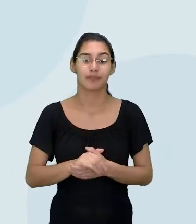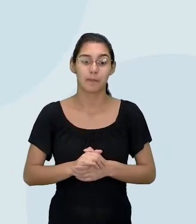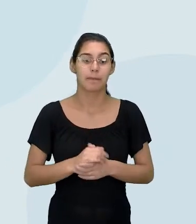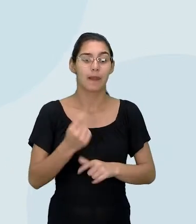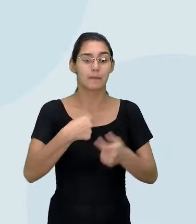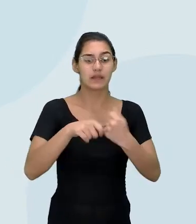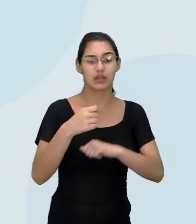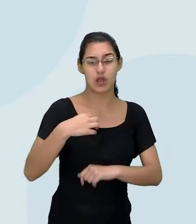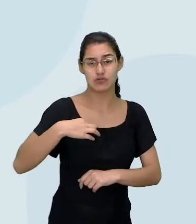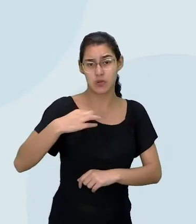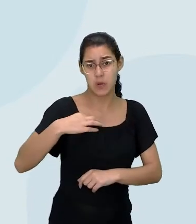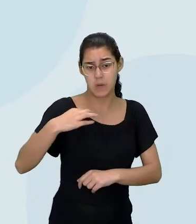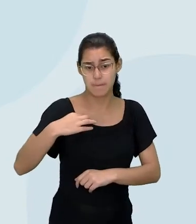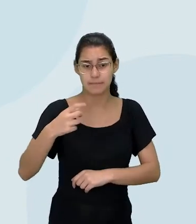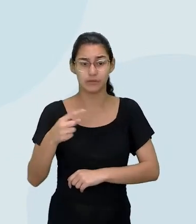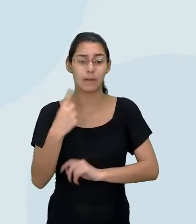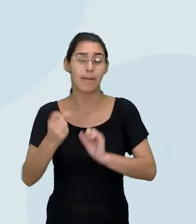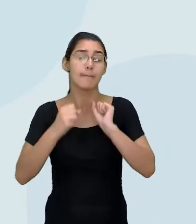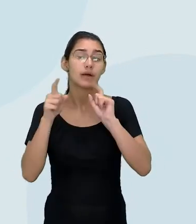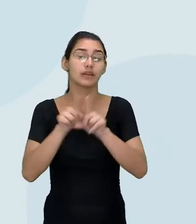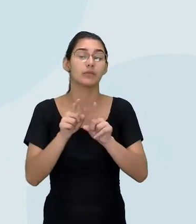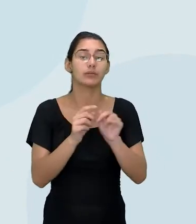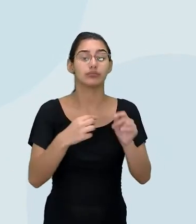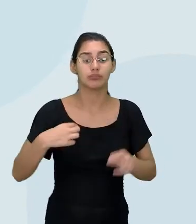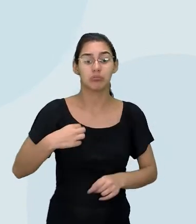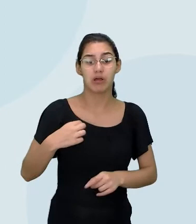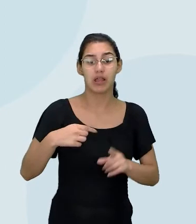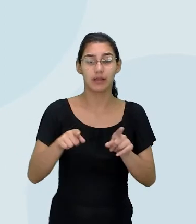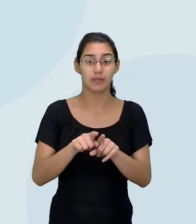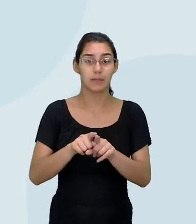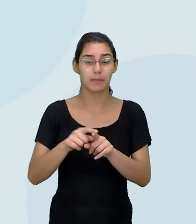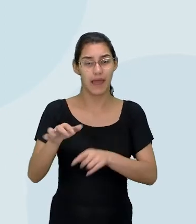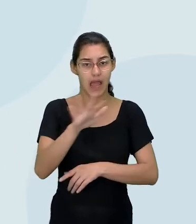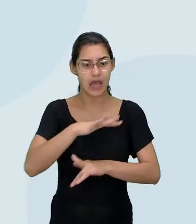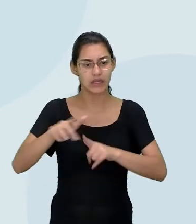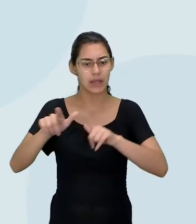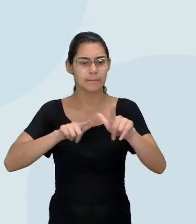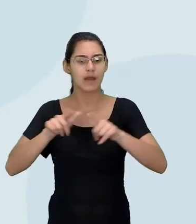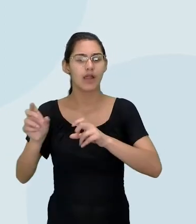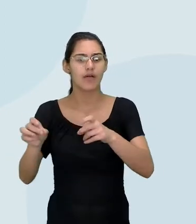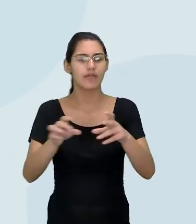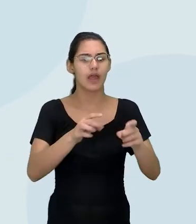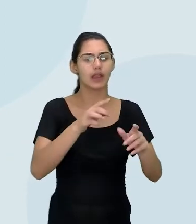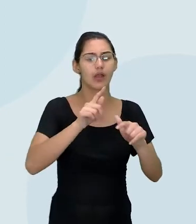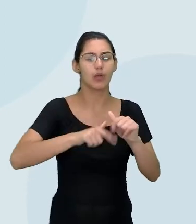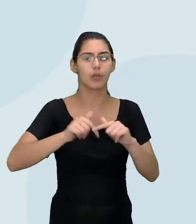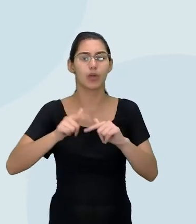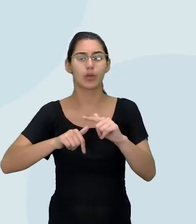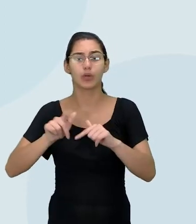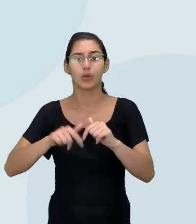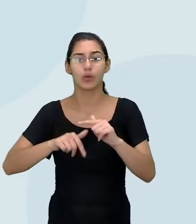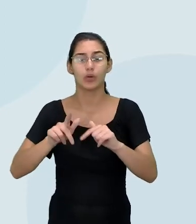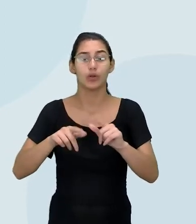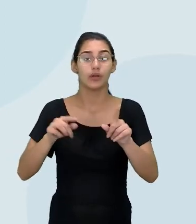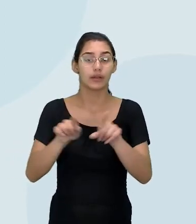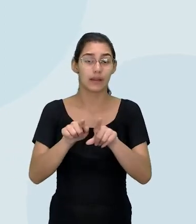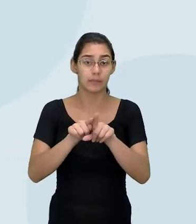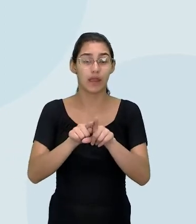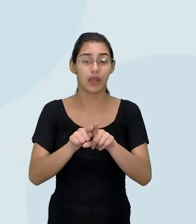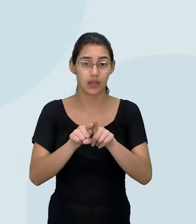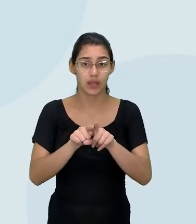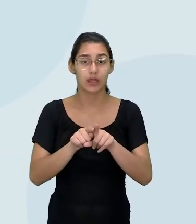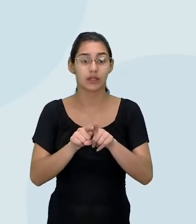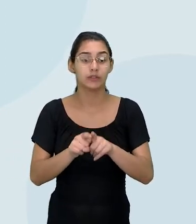Manipulação de moda, e aí a gente pode estender a moda para mercado, venda de produtos e